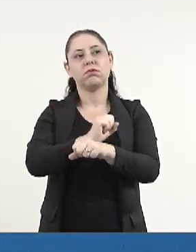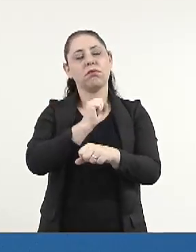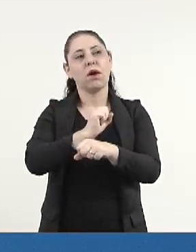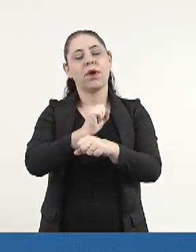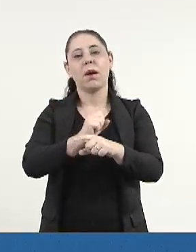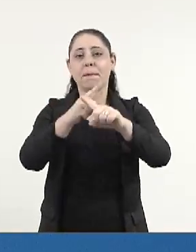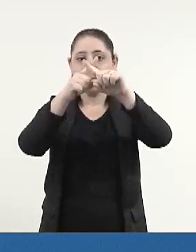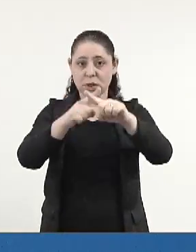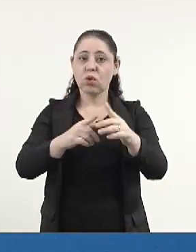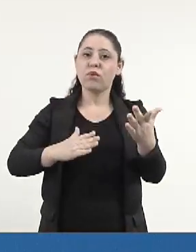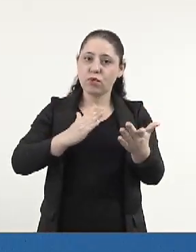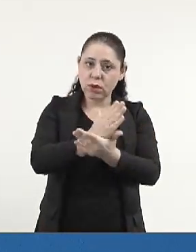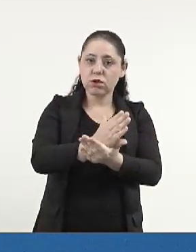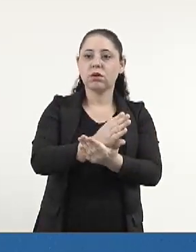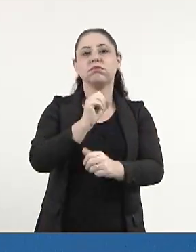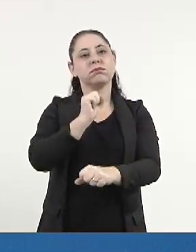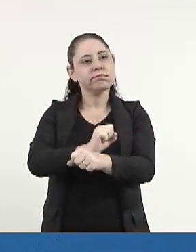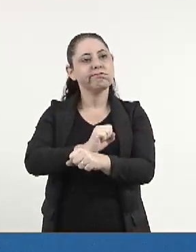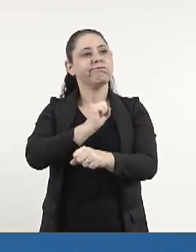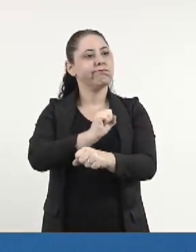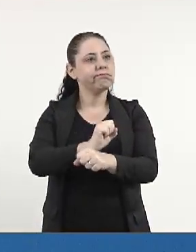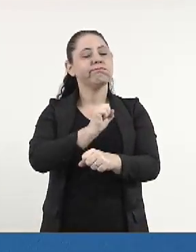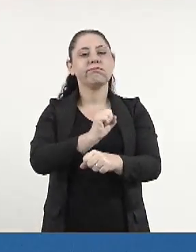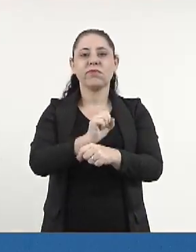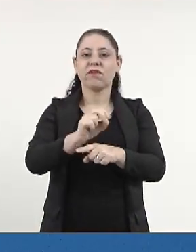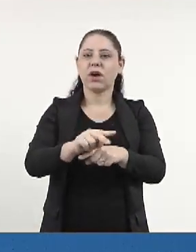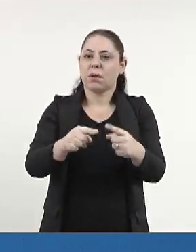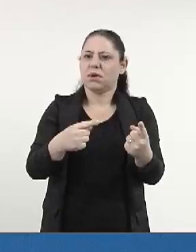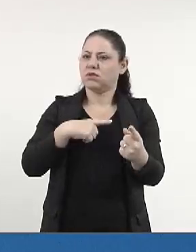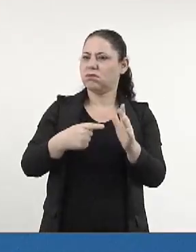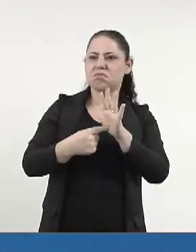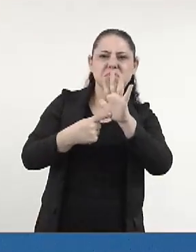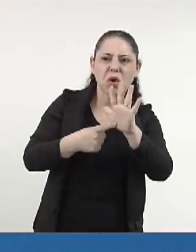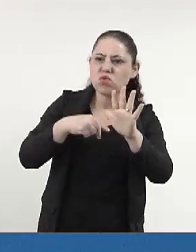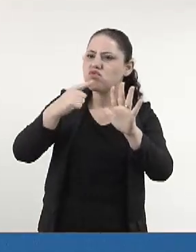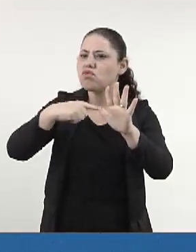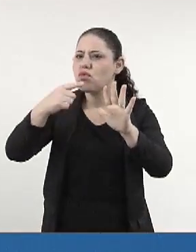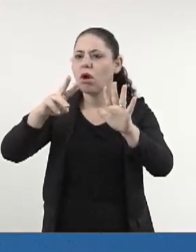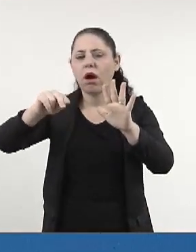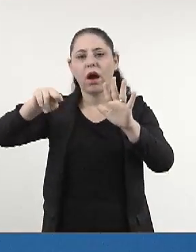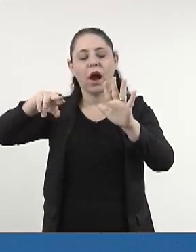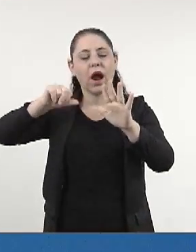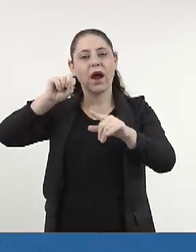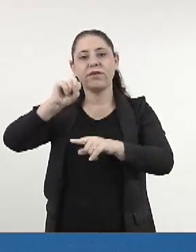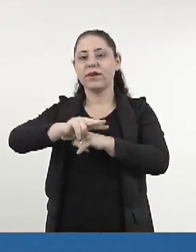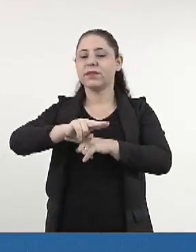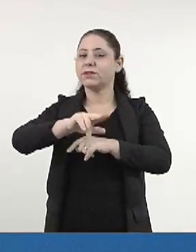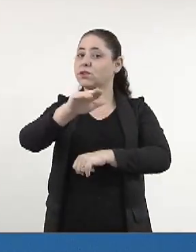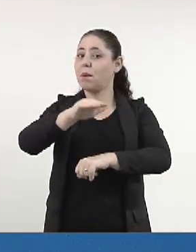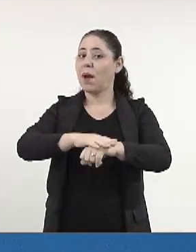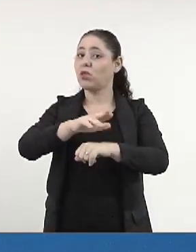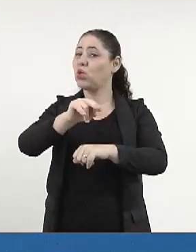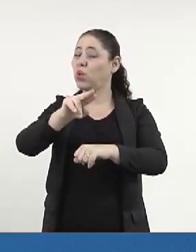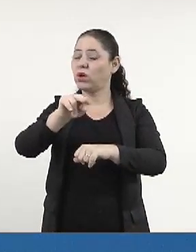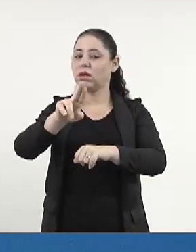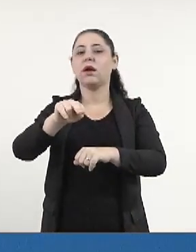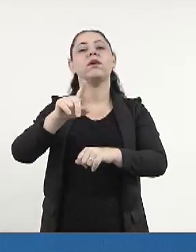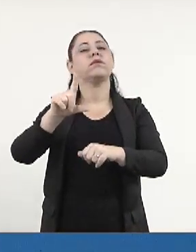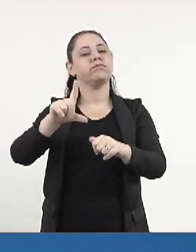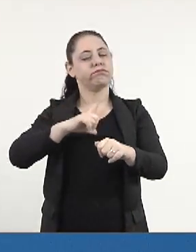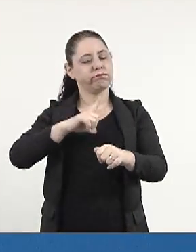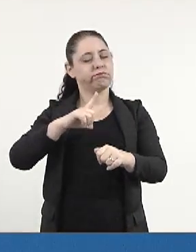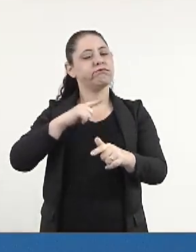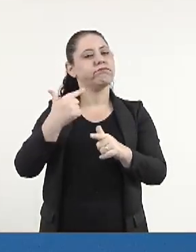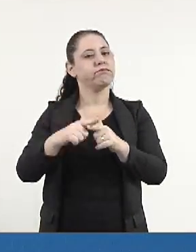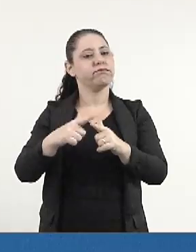concurso, passou, está aguardando, mas não aparece a vaga e ele nunca é chamado. Então, essa é uma questão